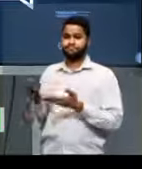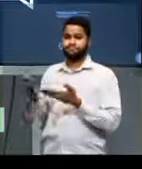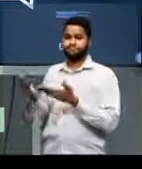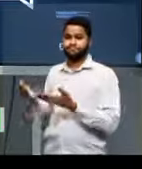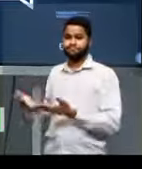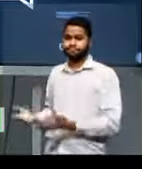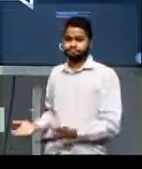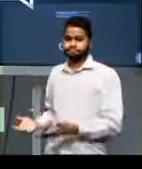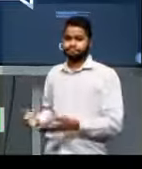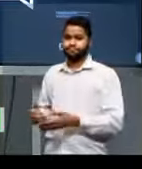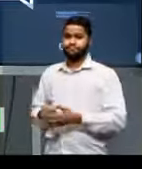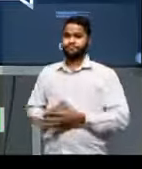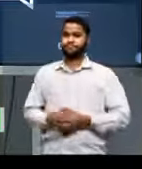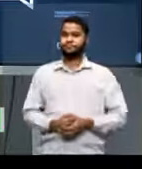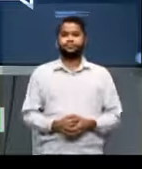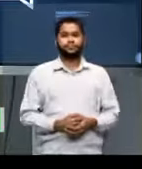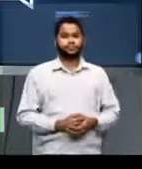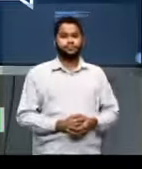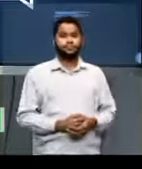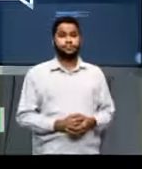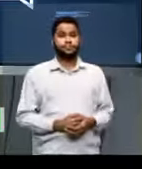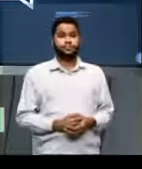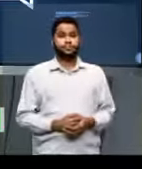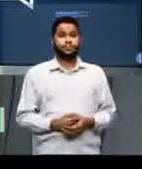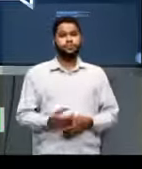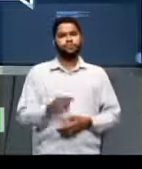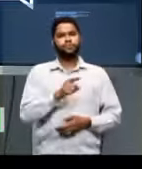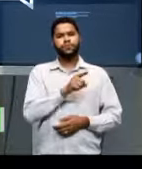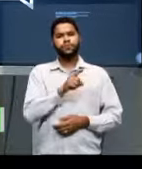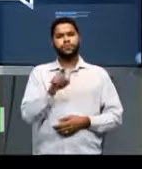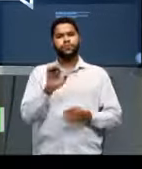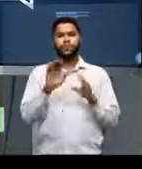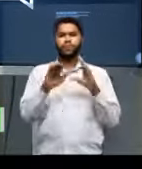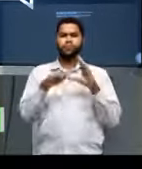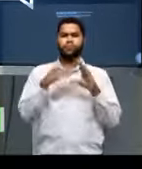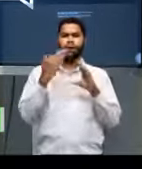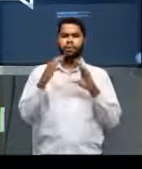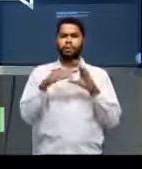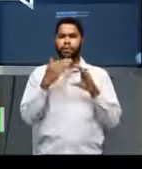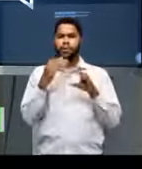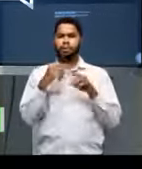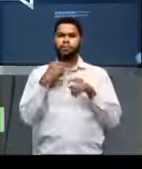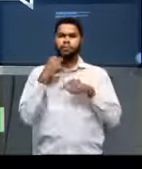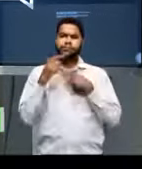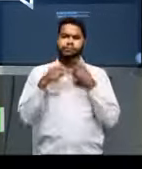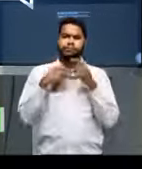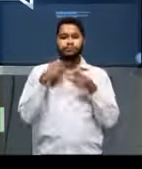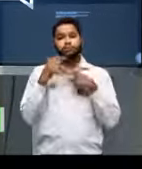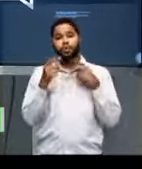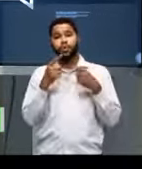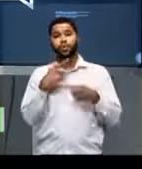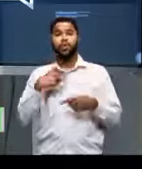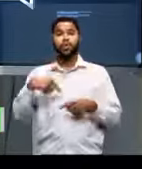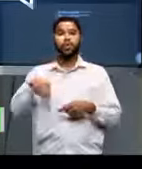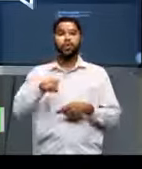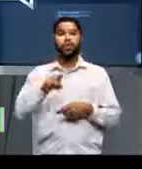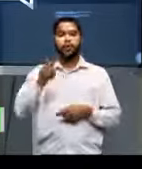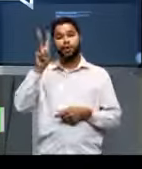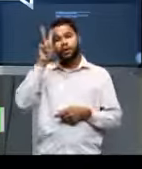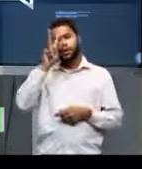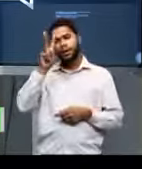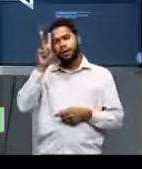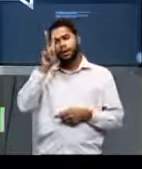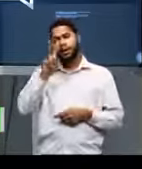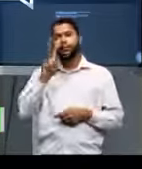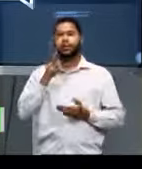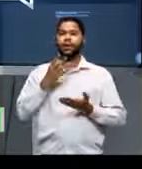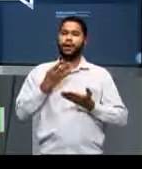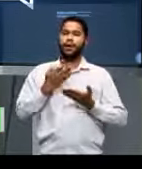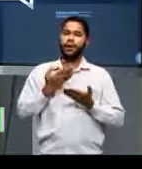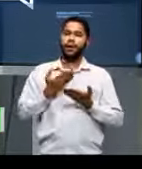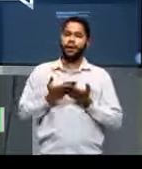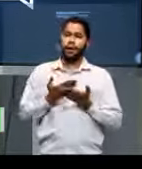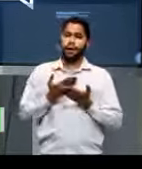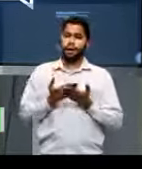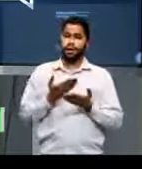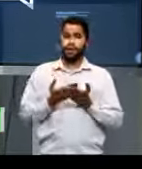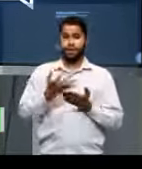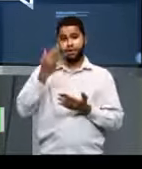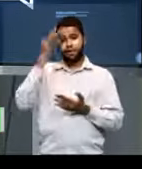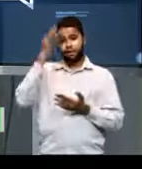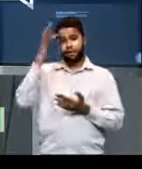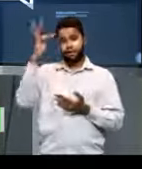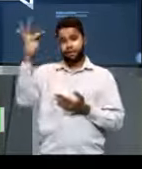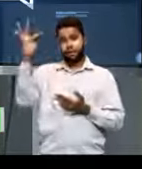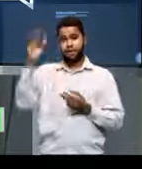na sua tela. Enquanto você envia as suas dúvidas, nós vamos relembrar, então, a aula de